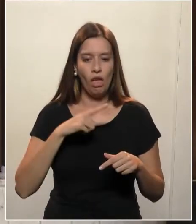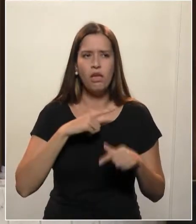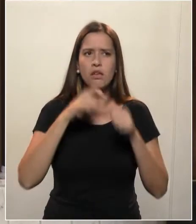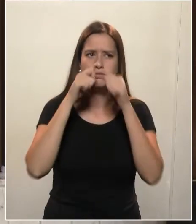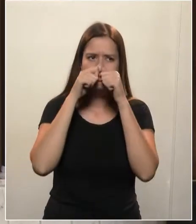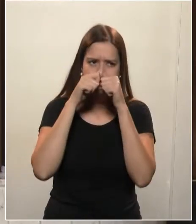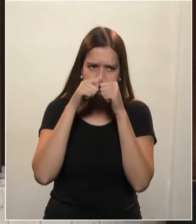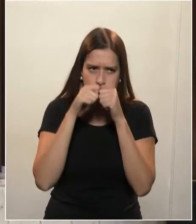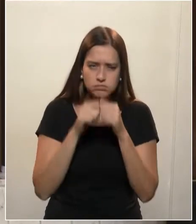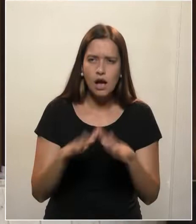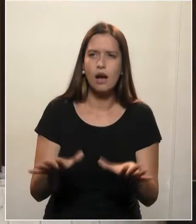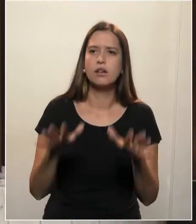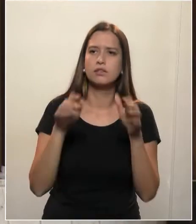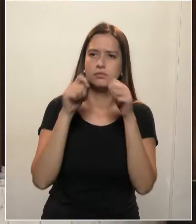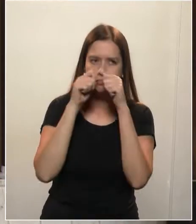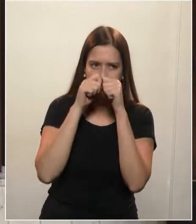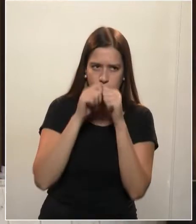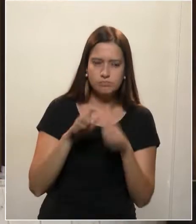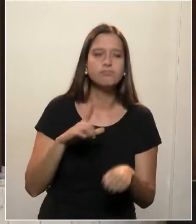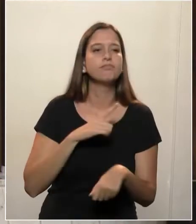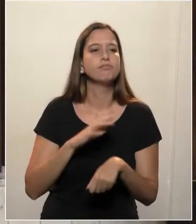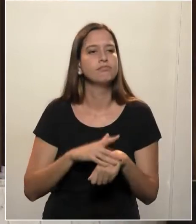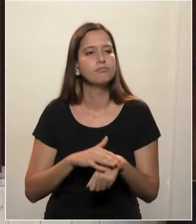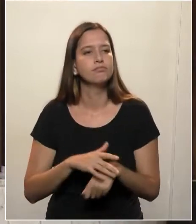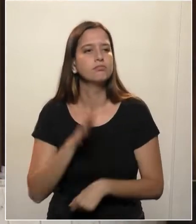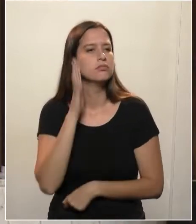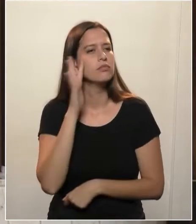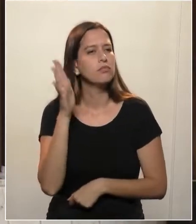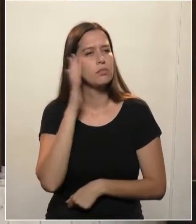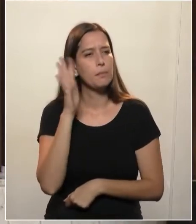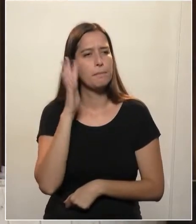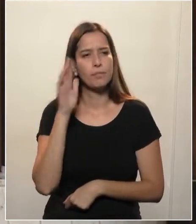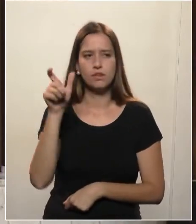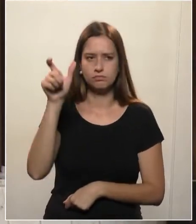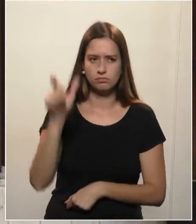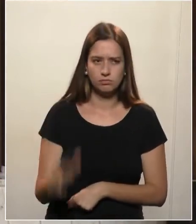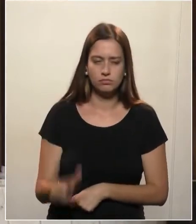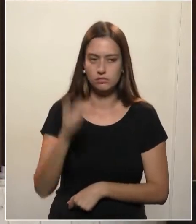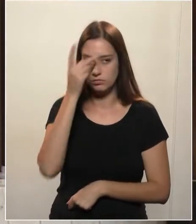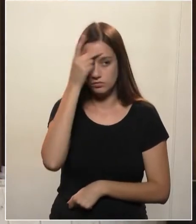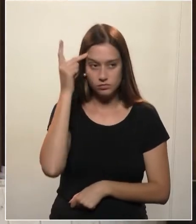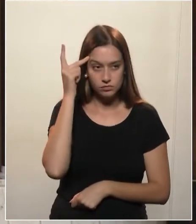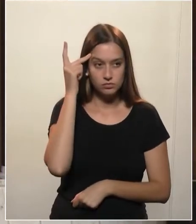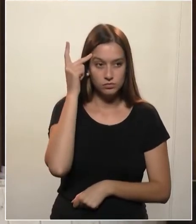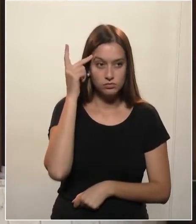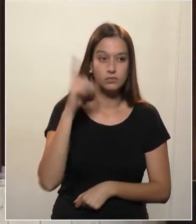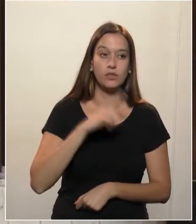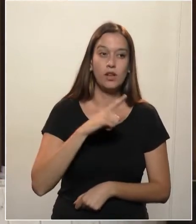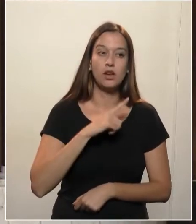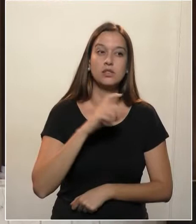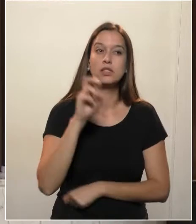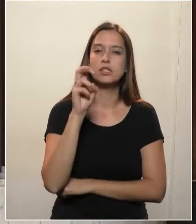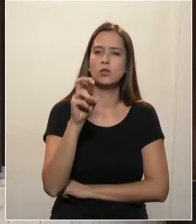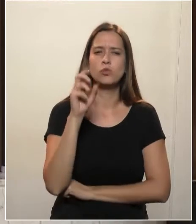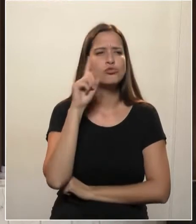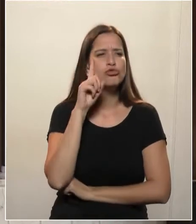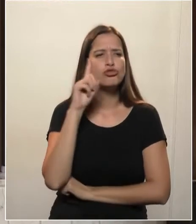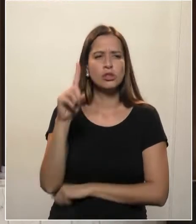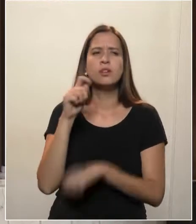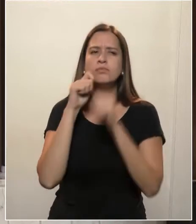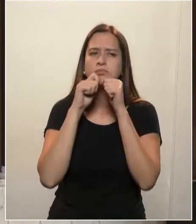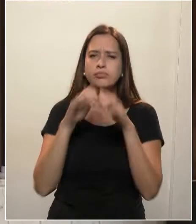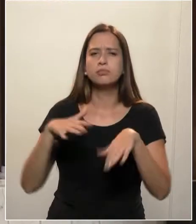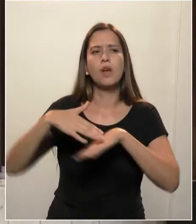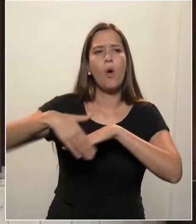Imagina uma pessoa que ele fica aí, no mínimo, cinco dias transmitindo. Aonde ele anda? É